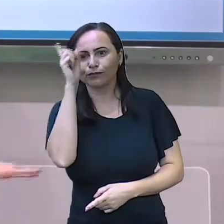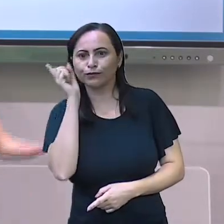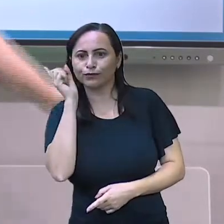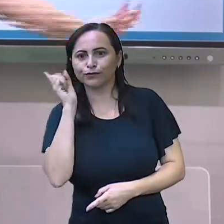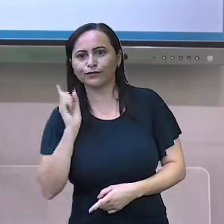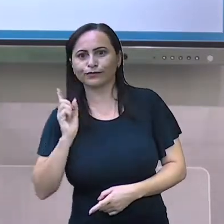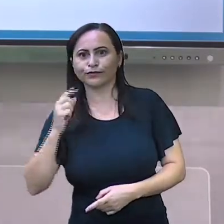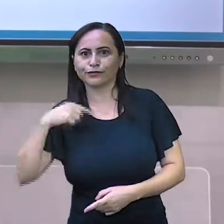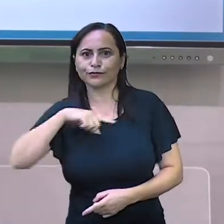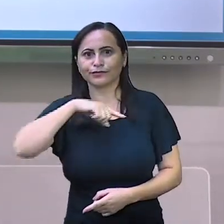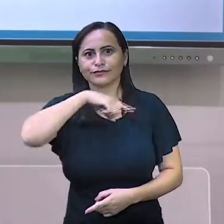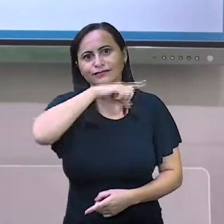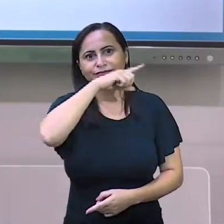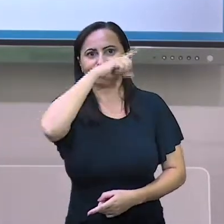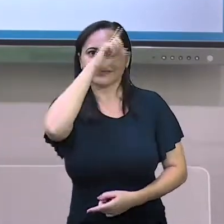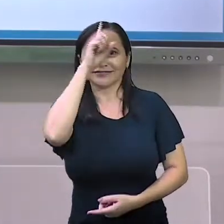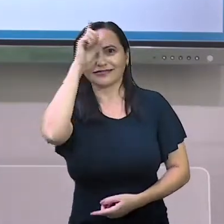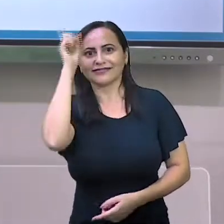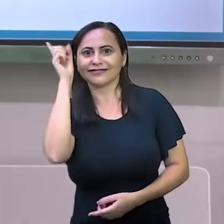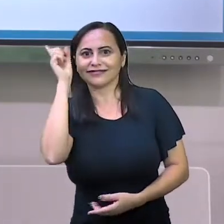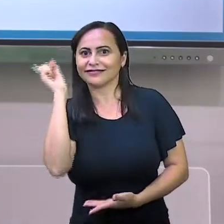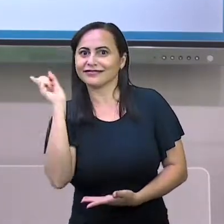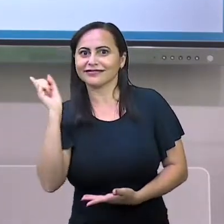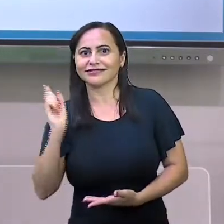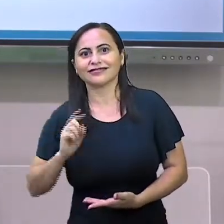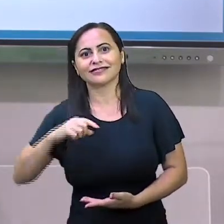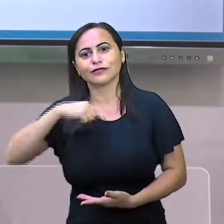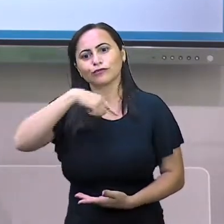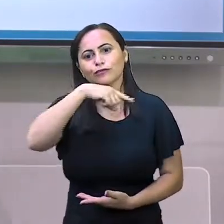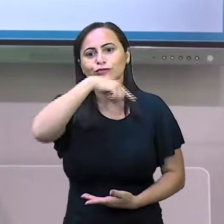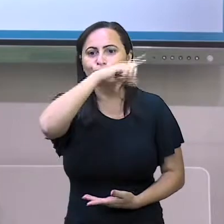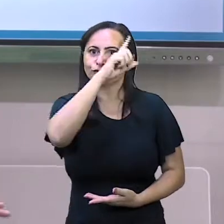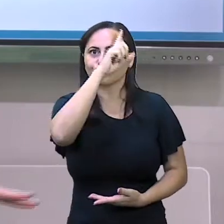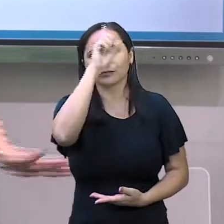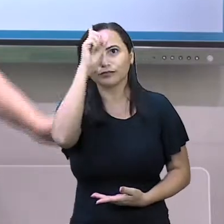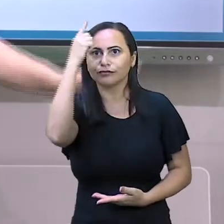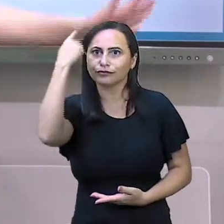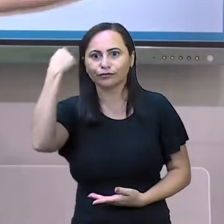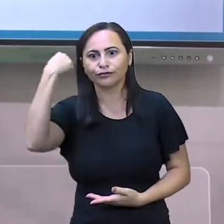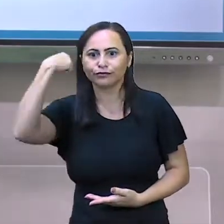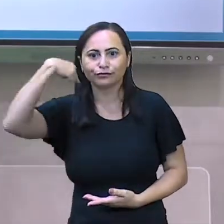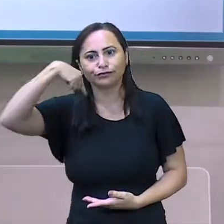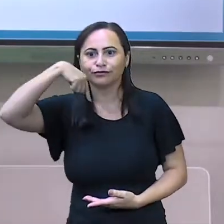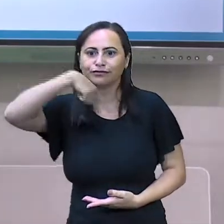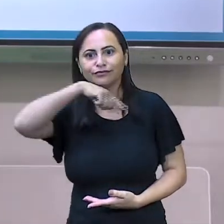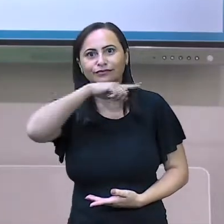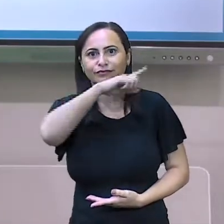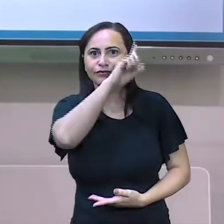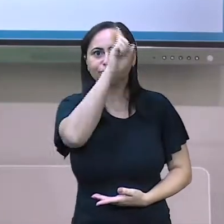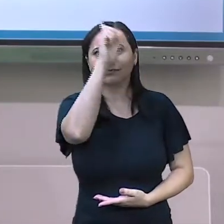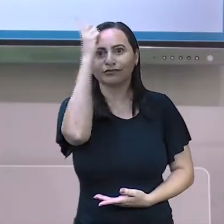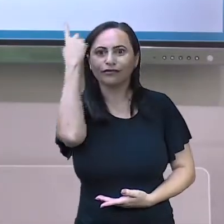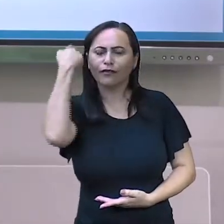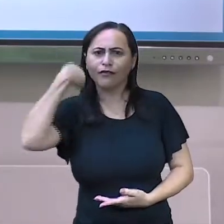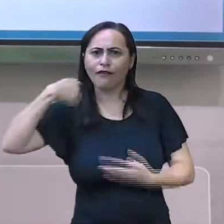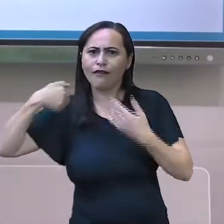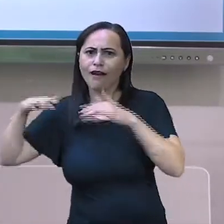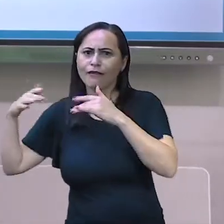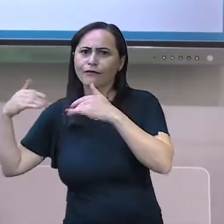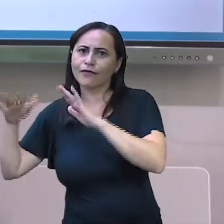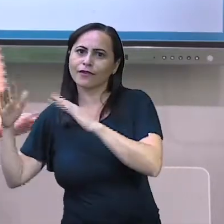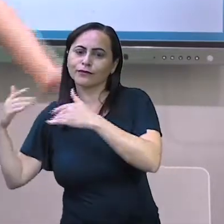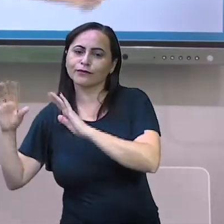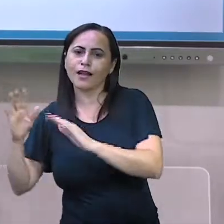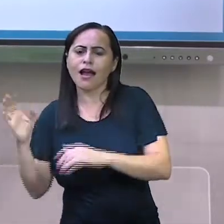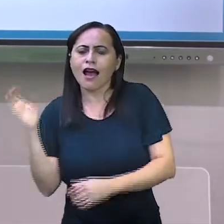passa tempo tic tac tic tac passa a hora chega logo tic tac tic tac vai te embora passa